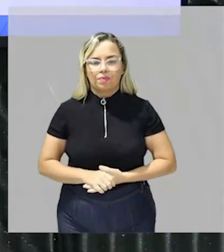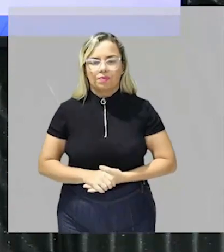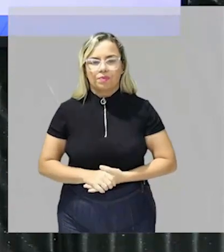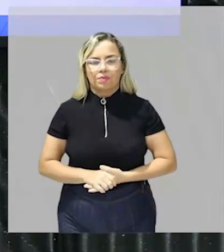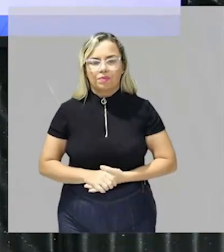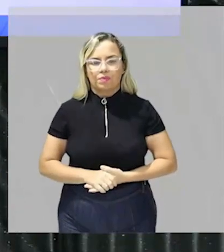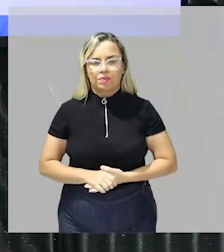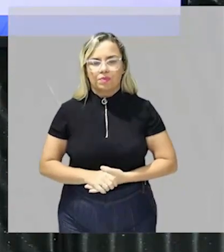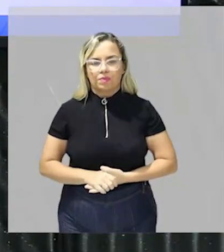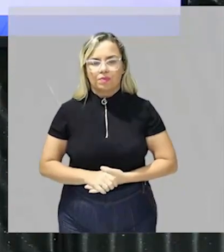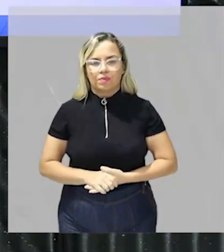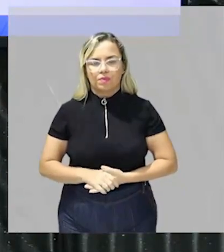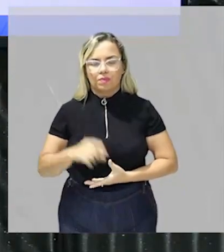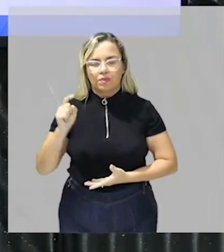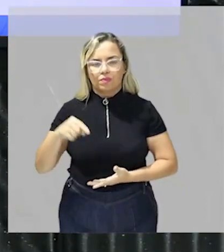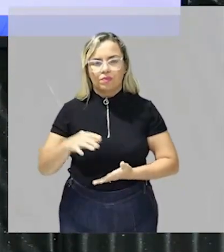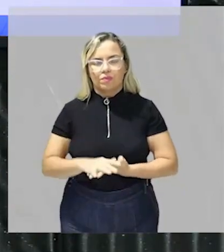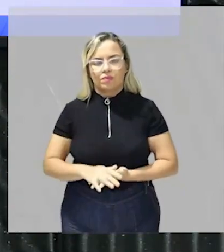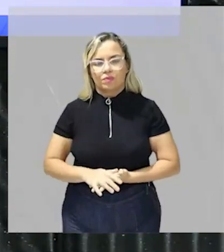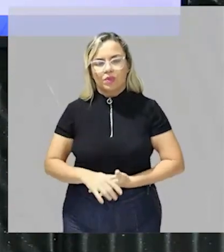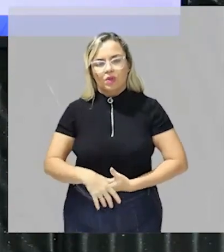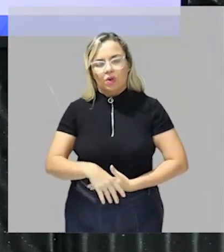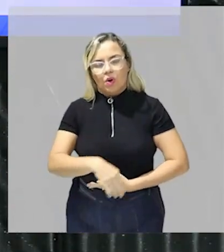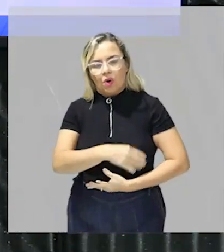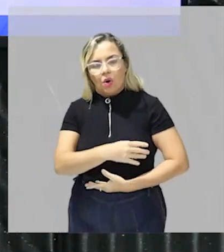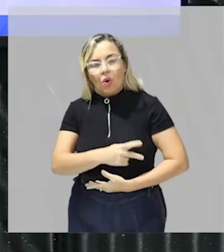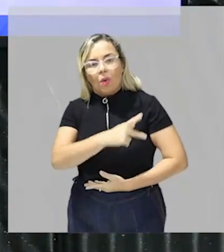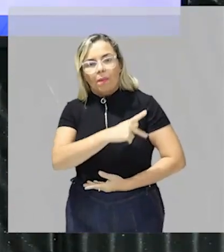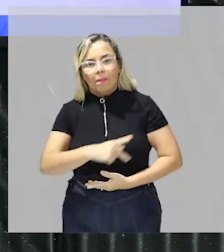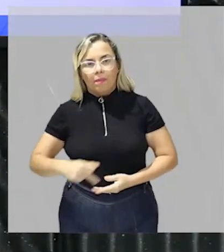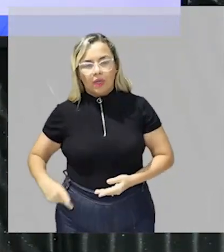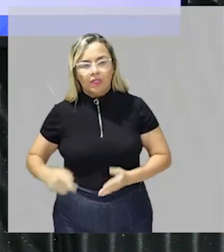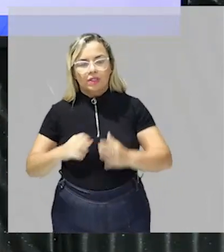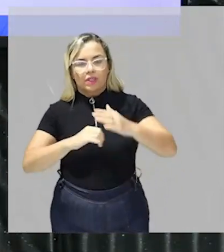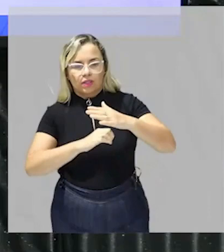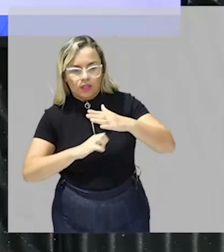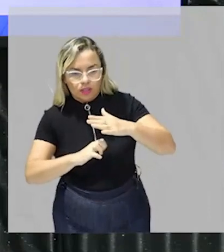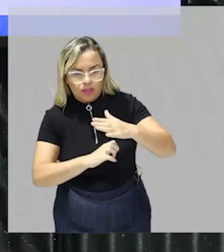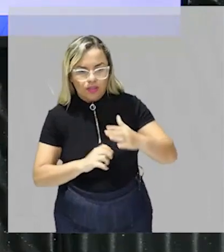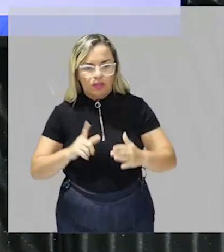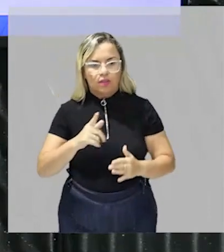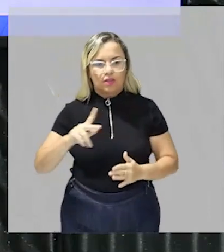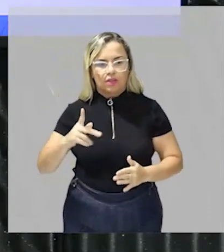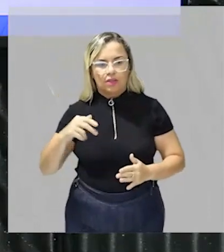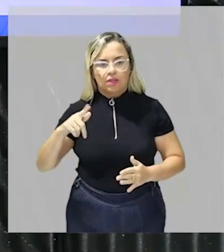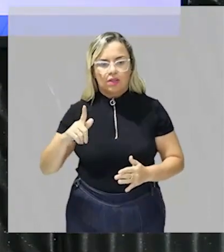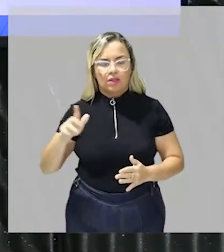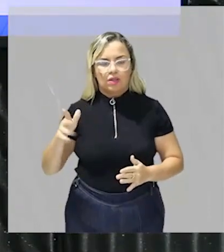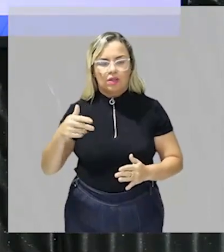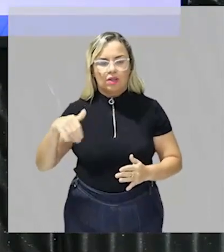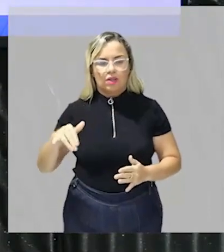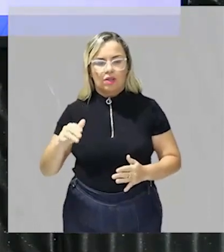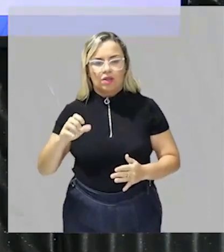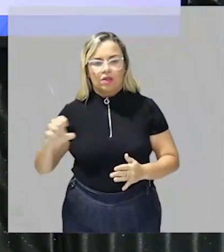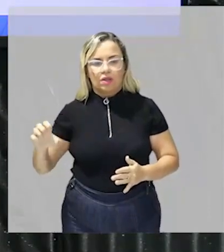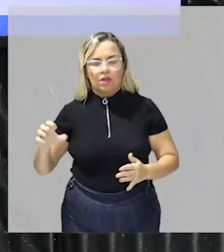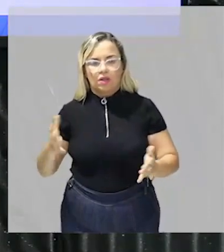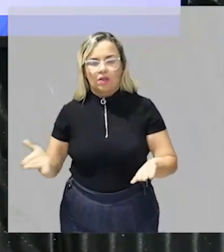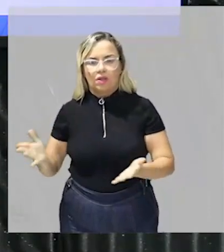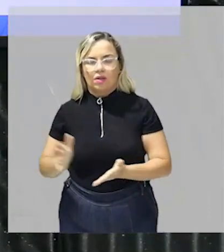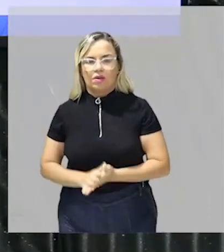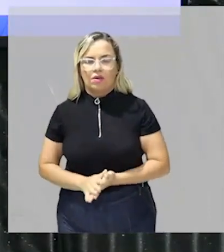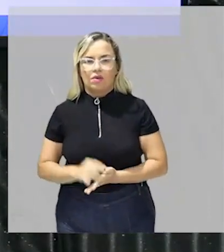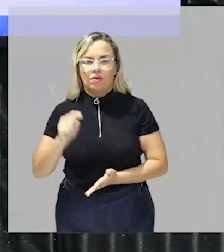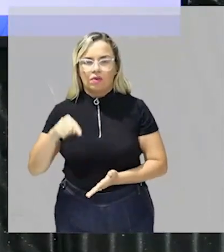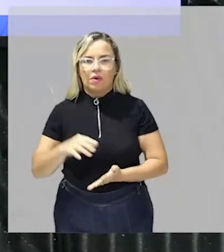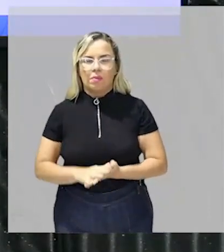enfatiza o presidente Zanguinho é uma forma econômica ecológica segura e limpa vamos ver o que